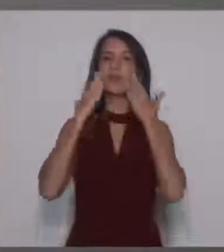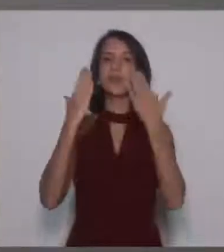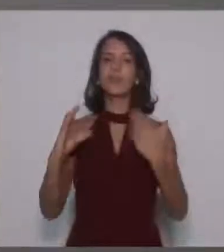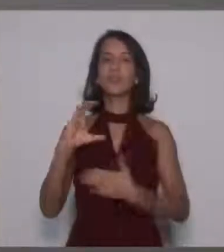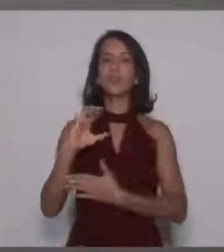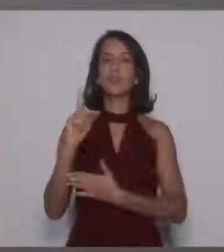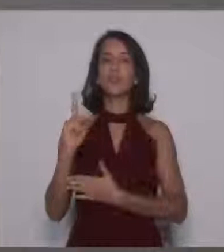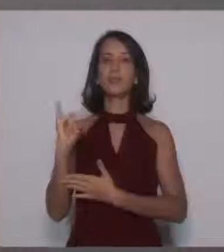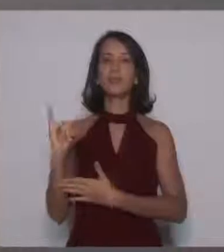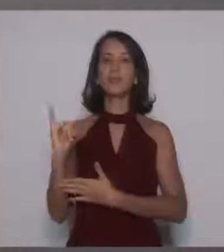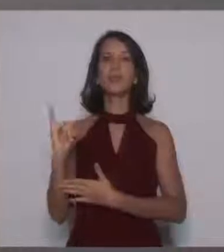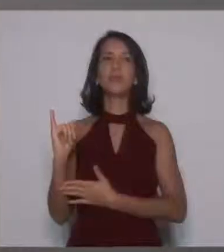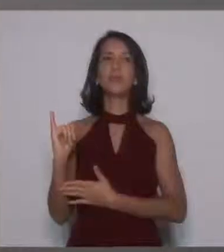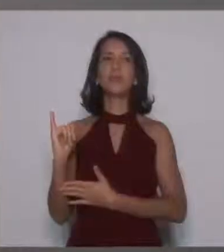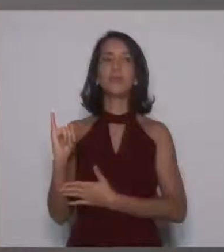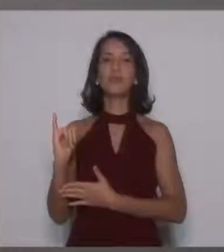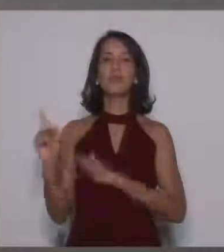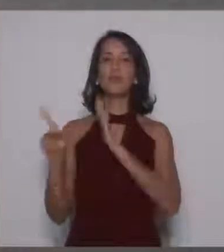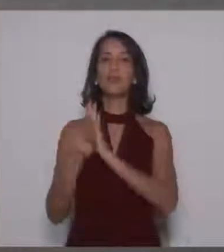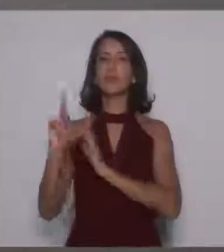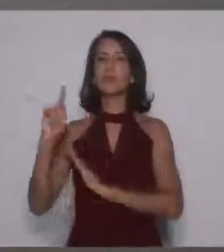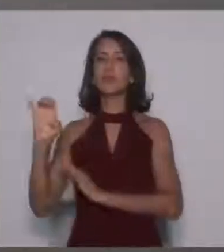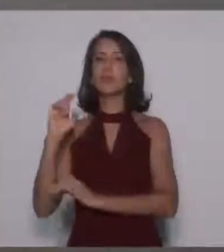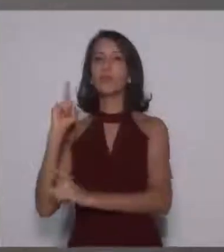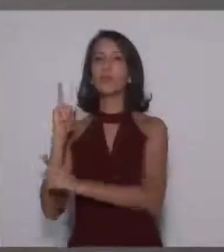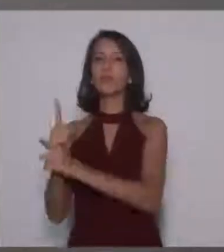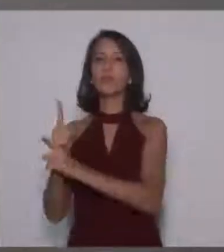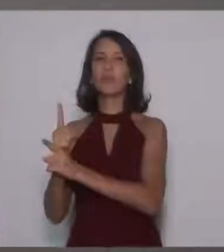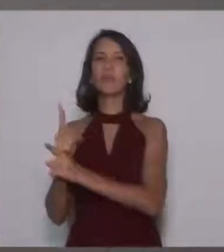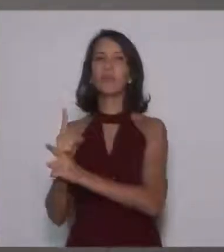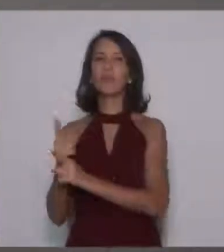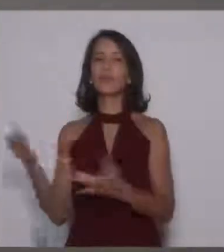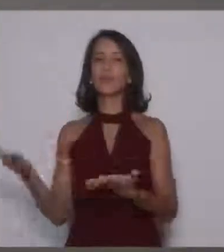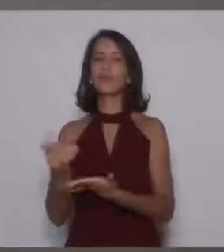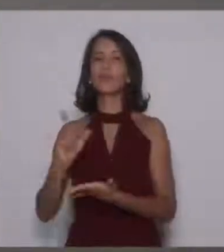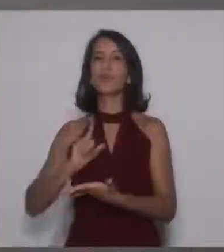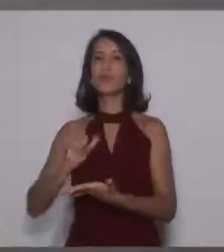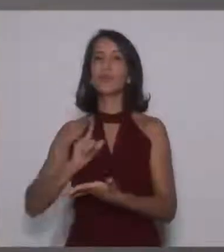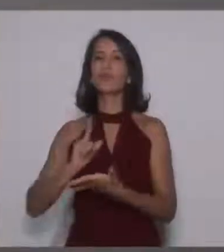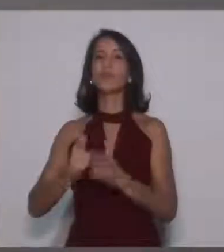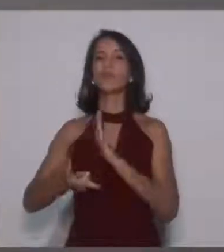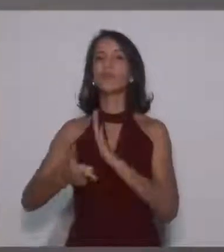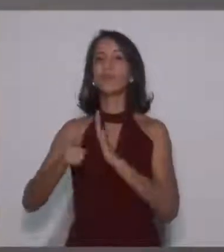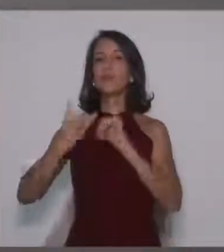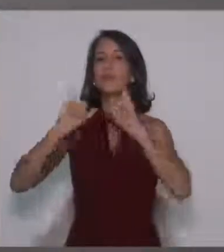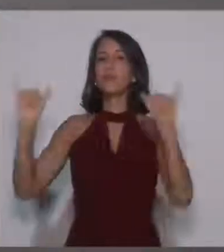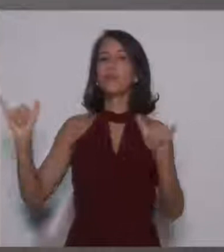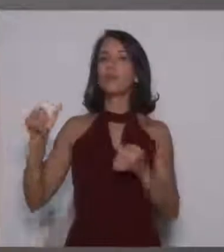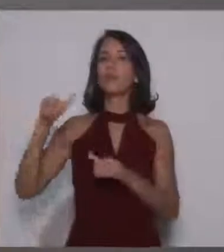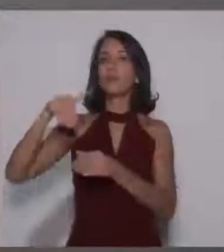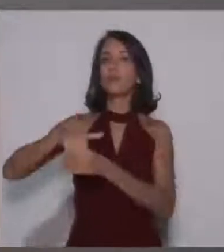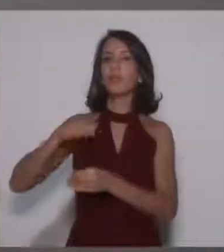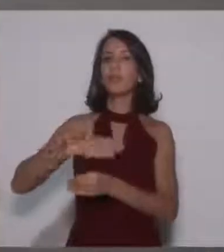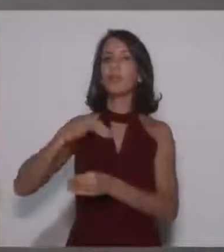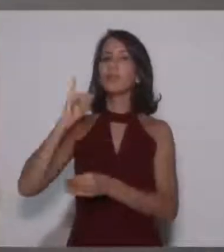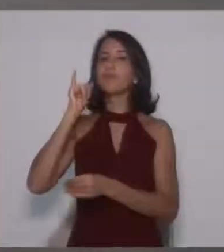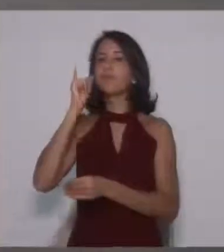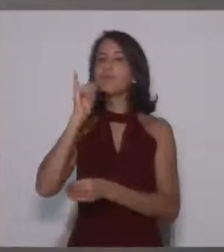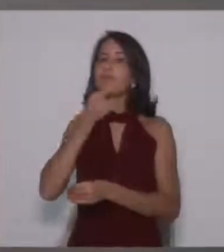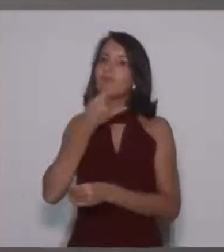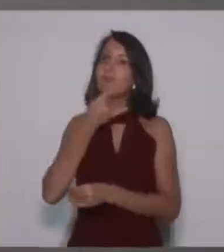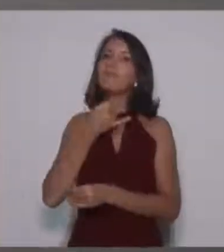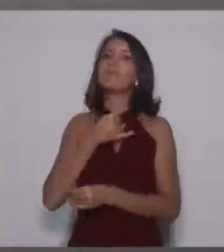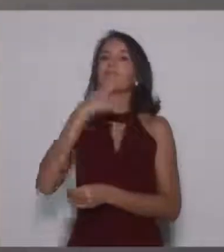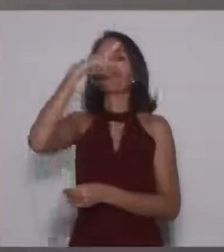CPI da entidade reencontro. Então, já tem, já adianta o meu voto. Pelo que eu vi, infelizmente, e a